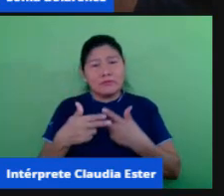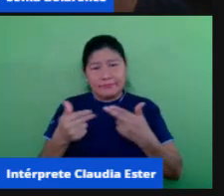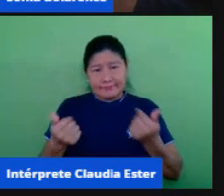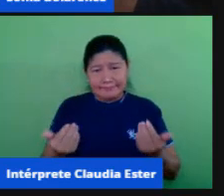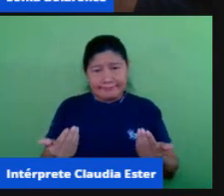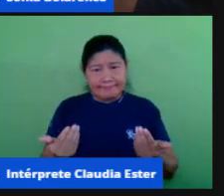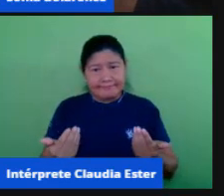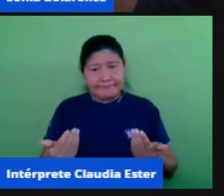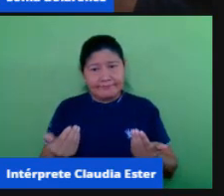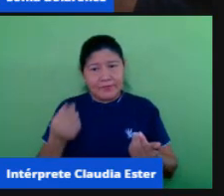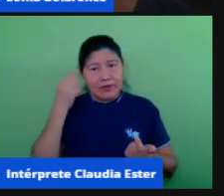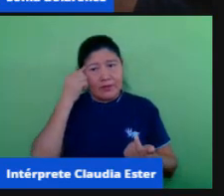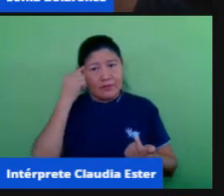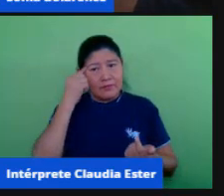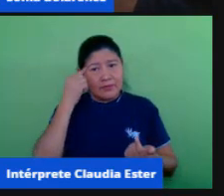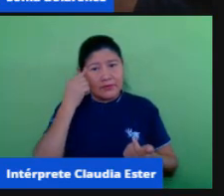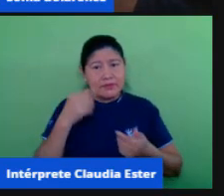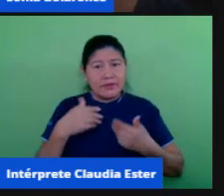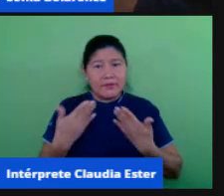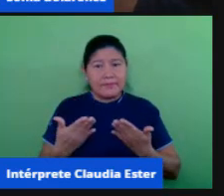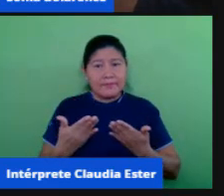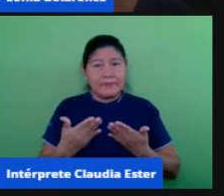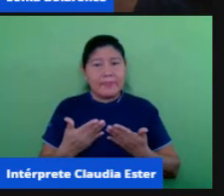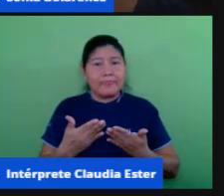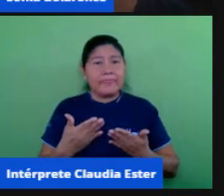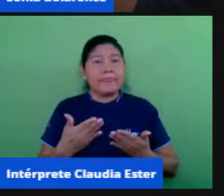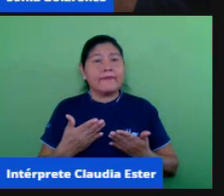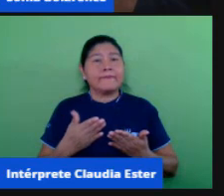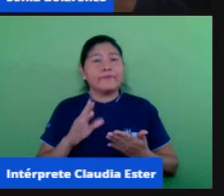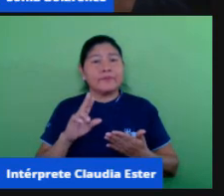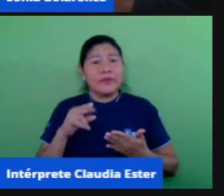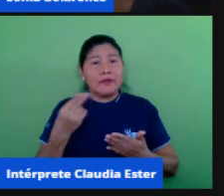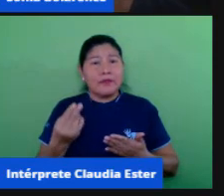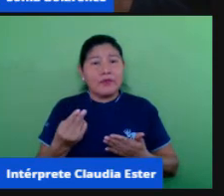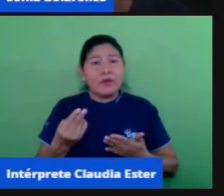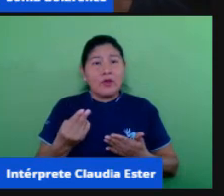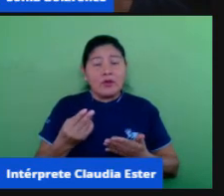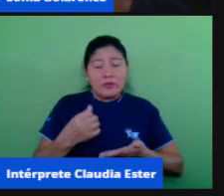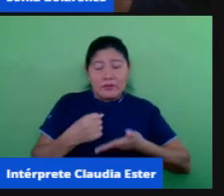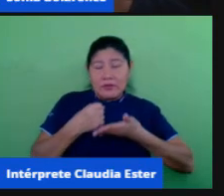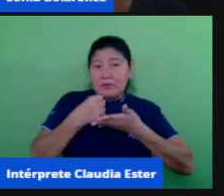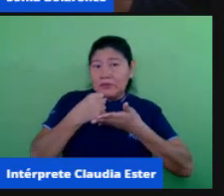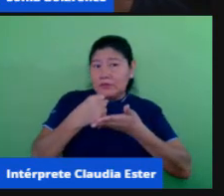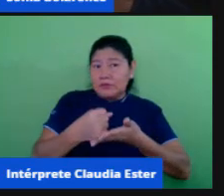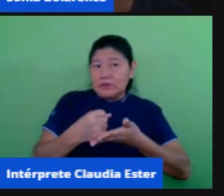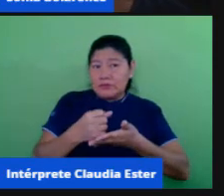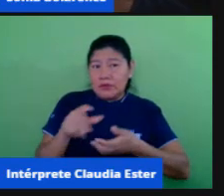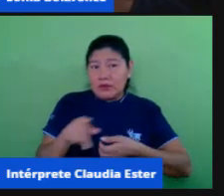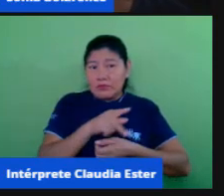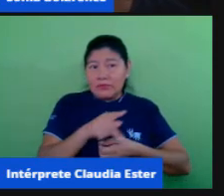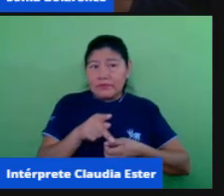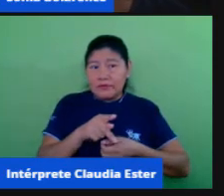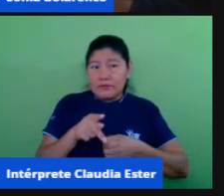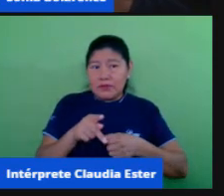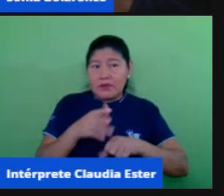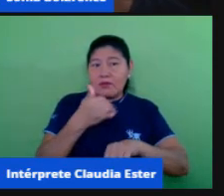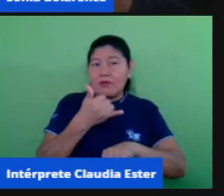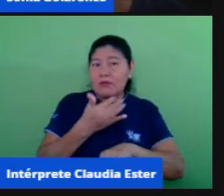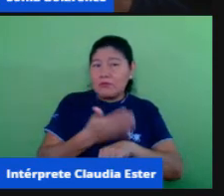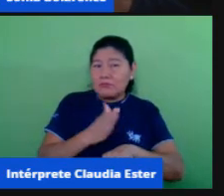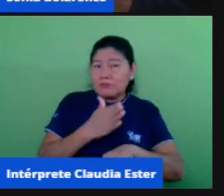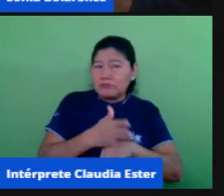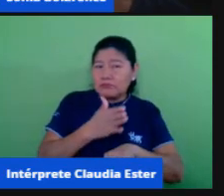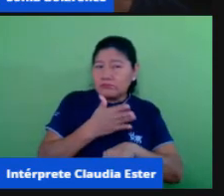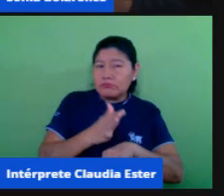podem nos ajudar enquanto professores a desenvolver uma prática pedagógica